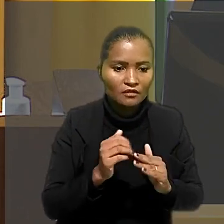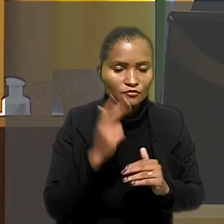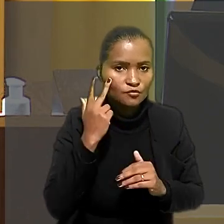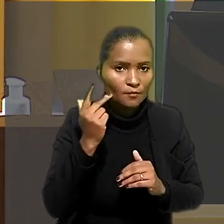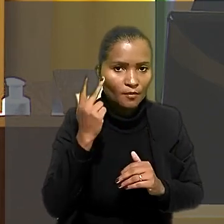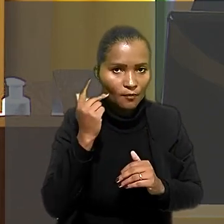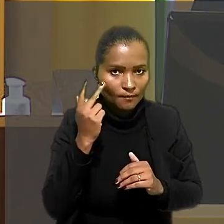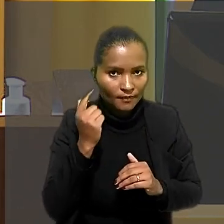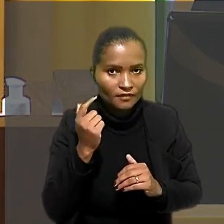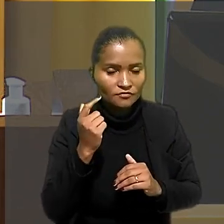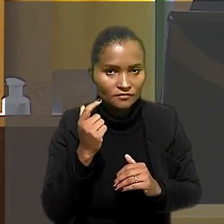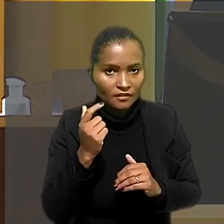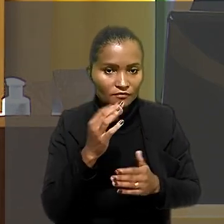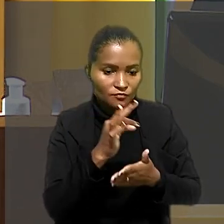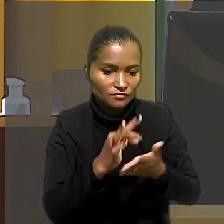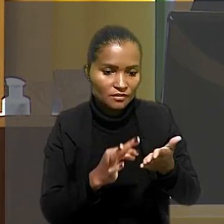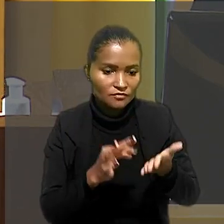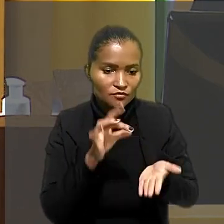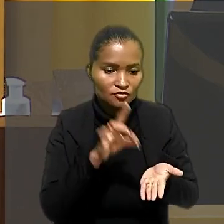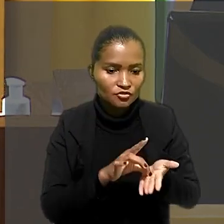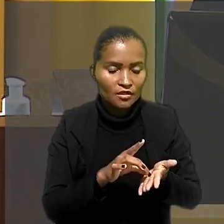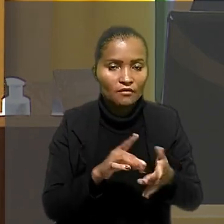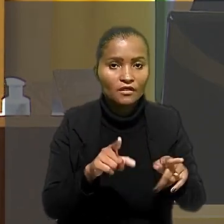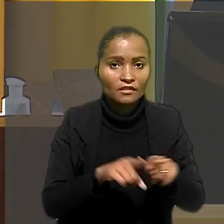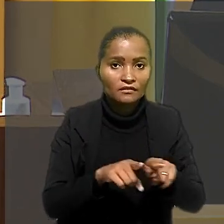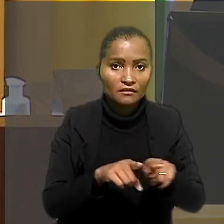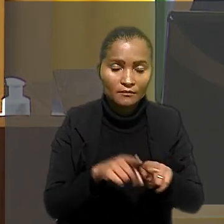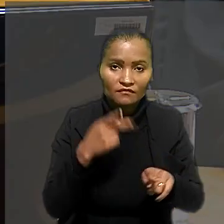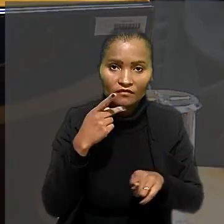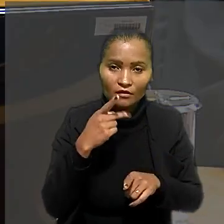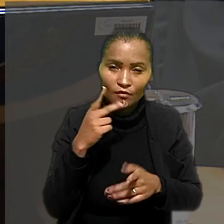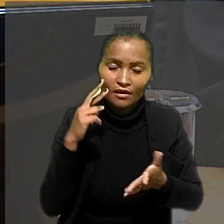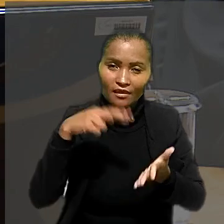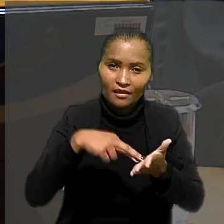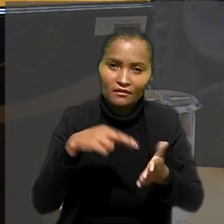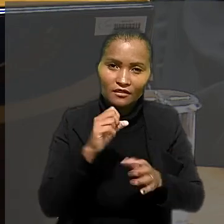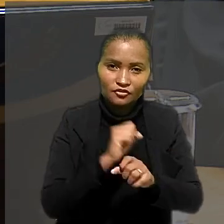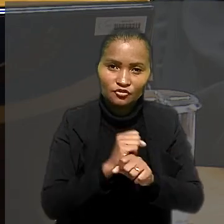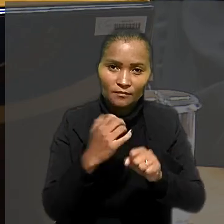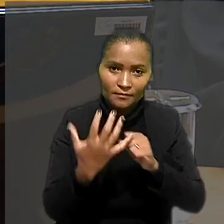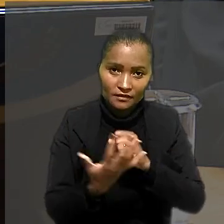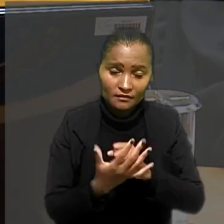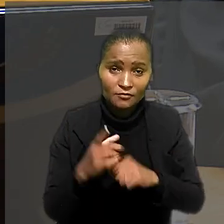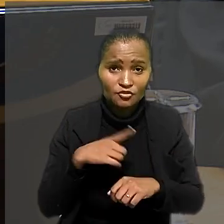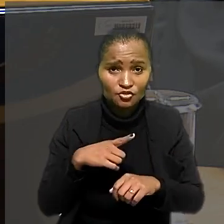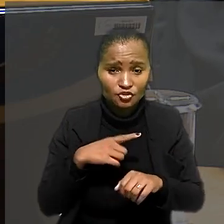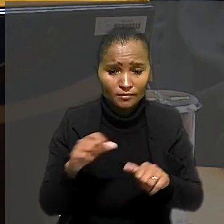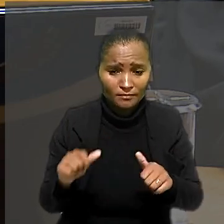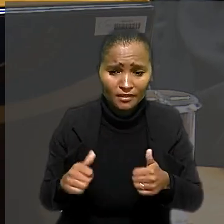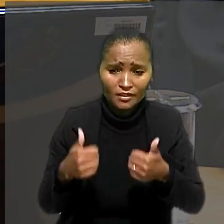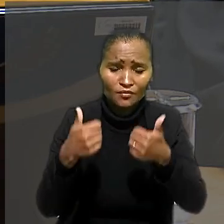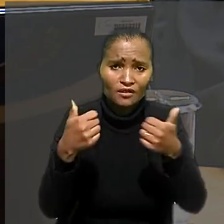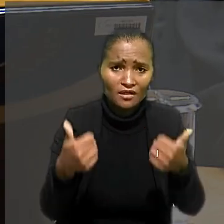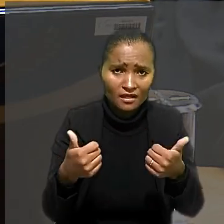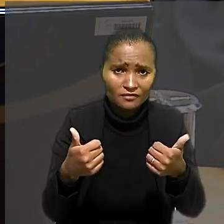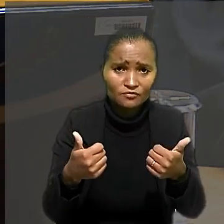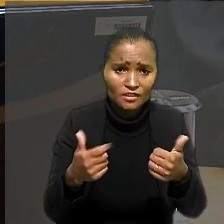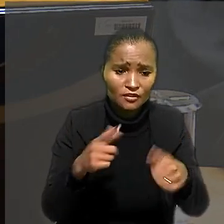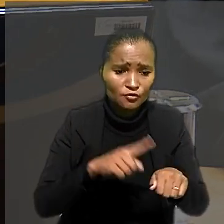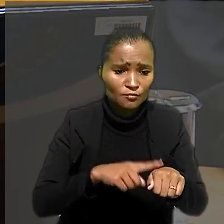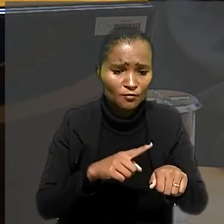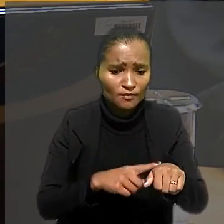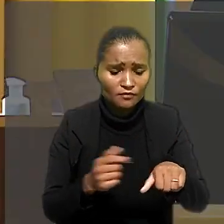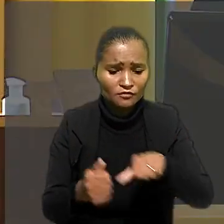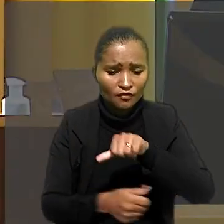na vigência do texto original. Lembrou ainda que a realidade pandêmica havia melhorado sutilmente no momento da